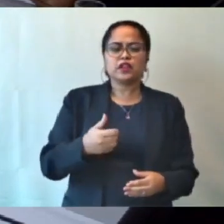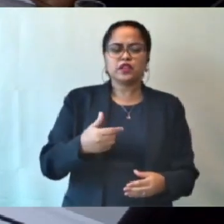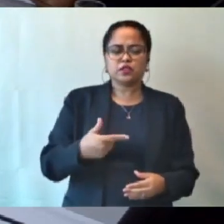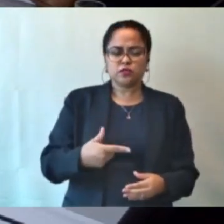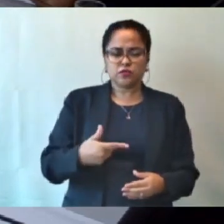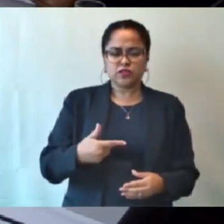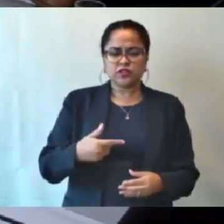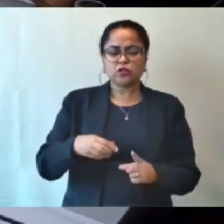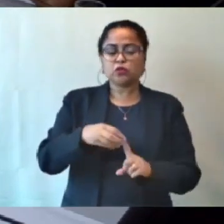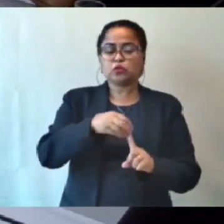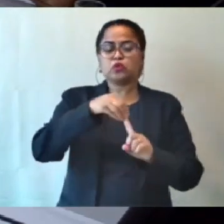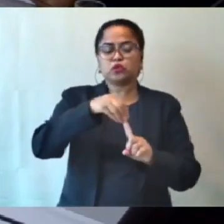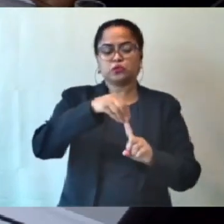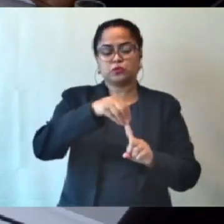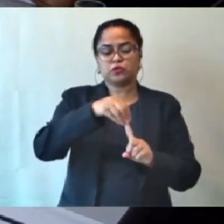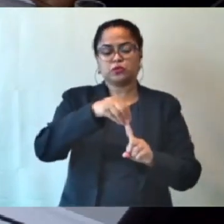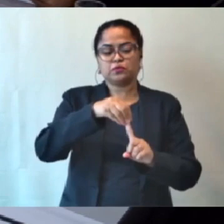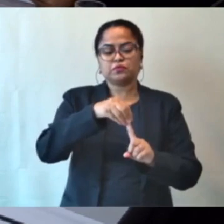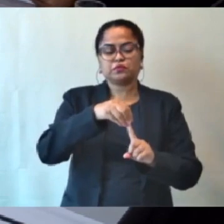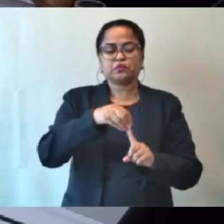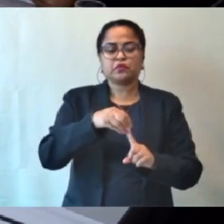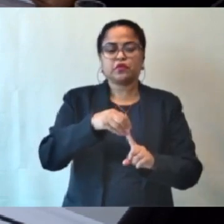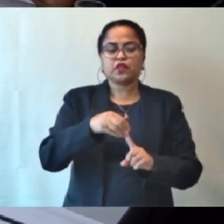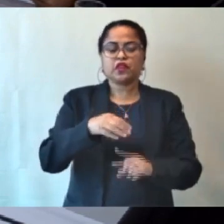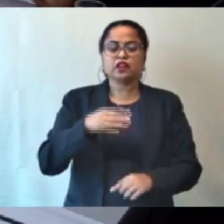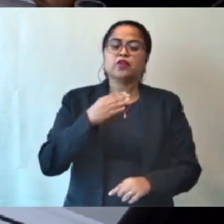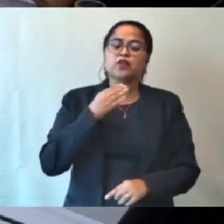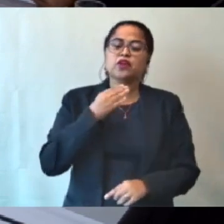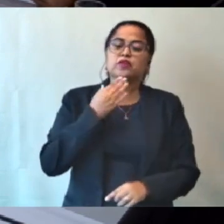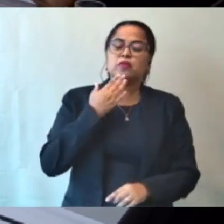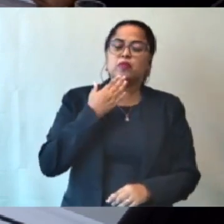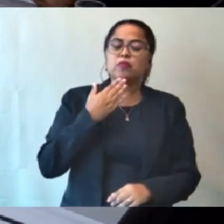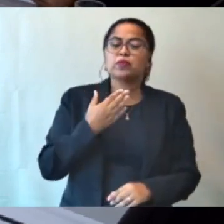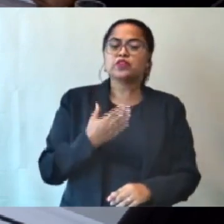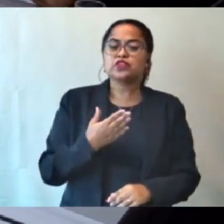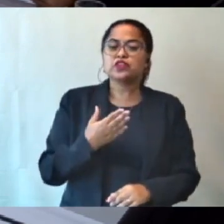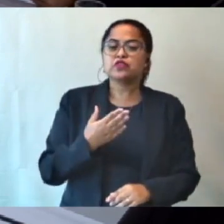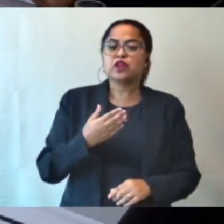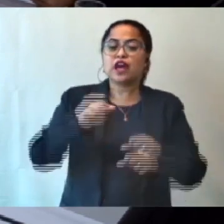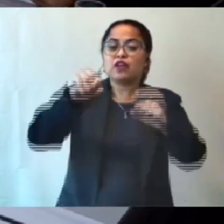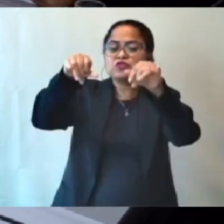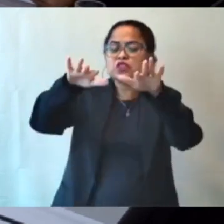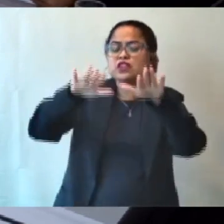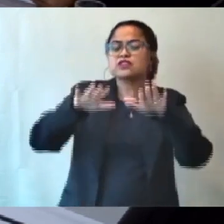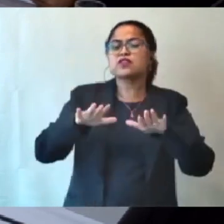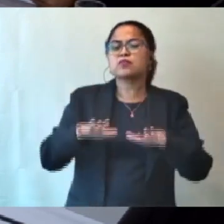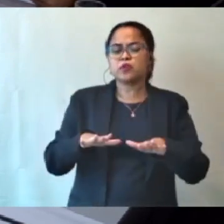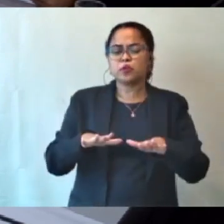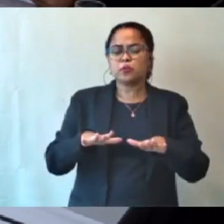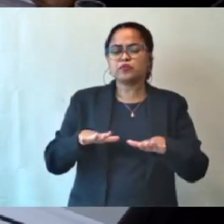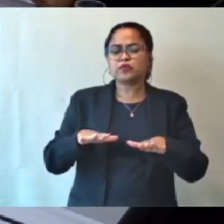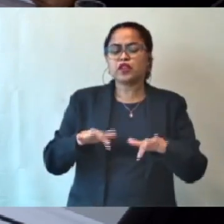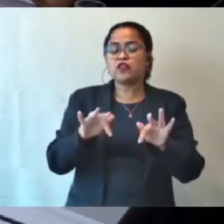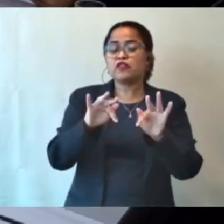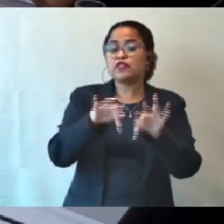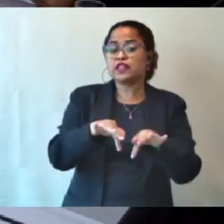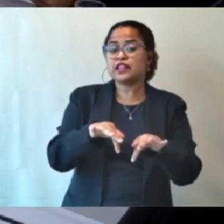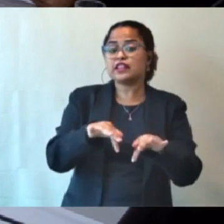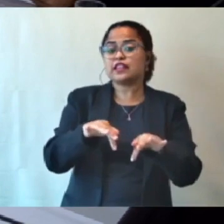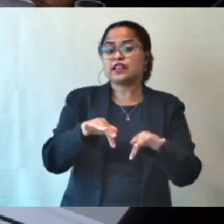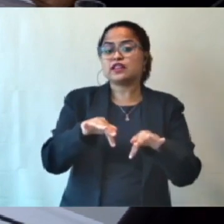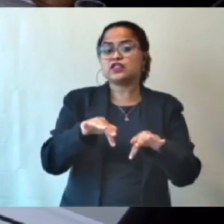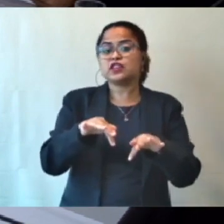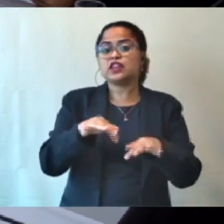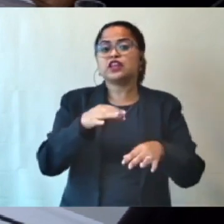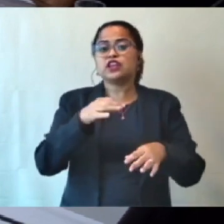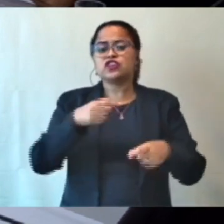único. Solicitação. É uma solicitação para audiência pública. A finalidade é discutir e receber sugestões de